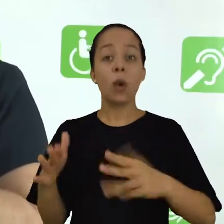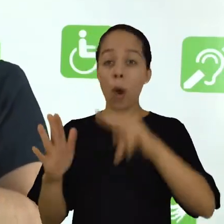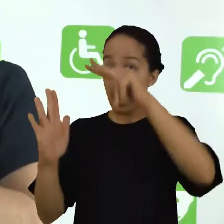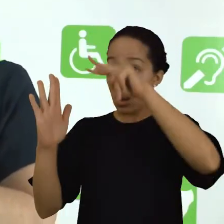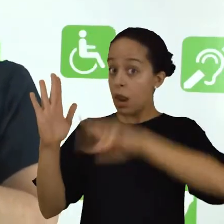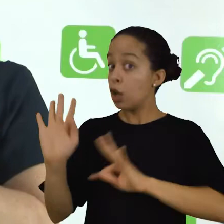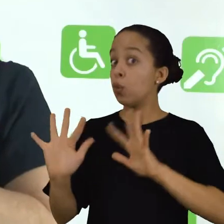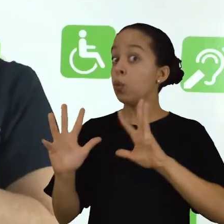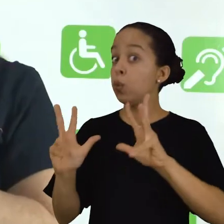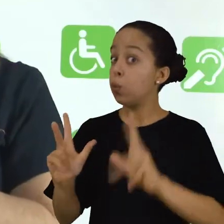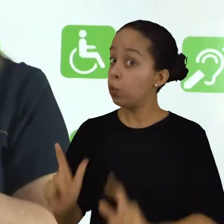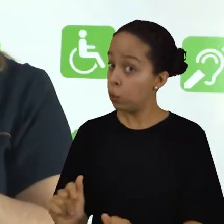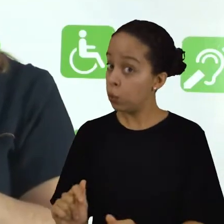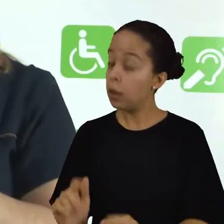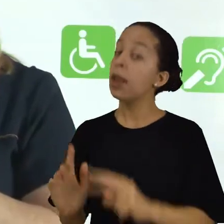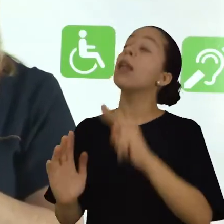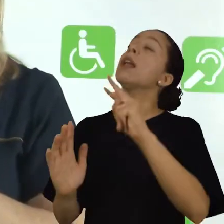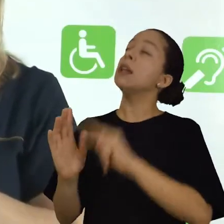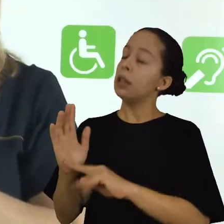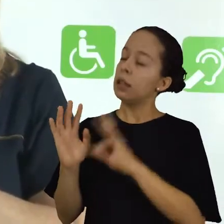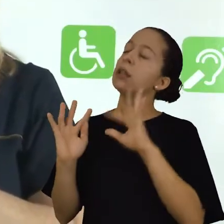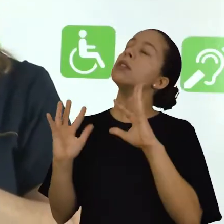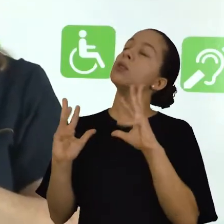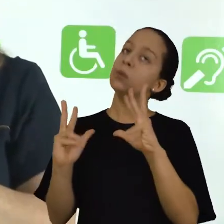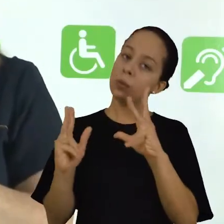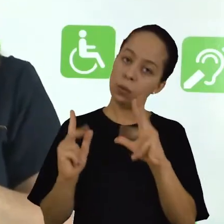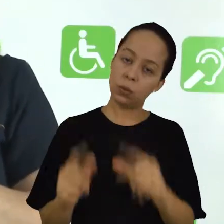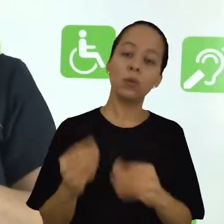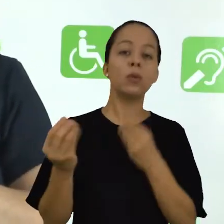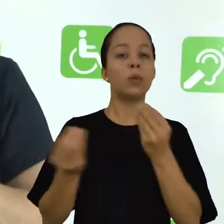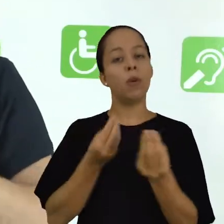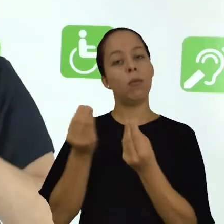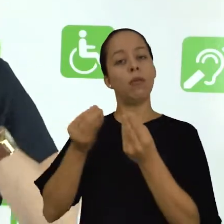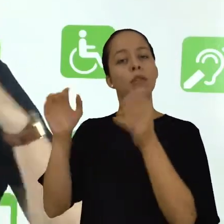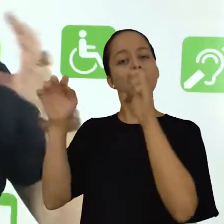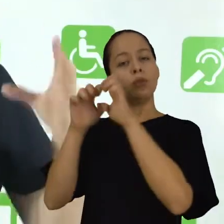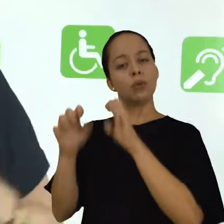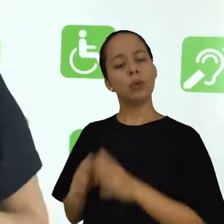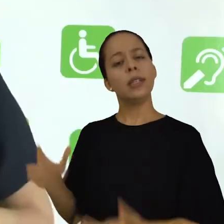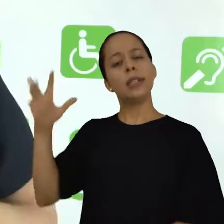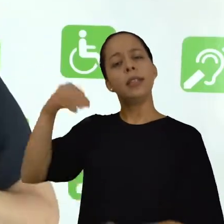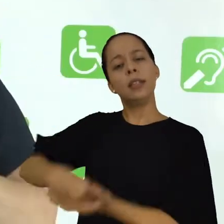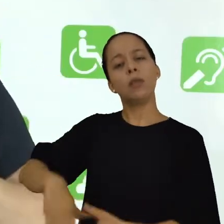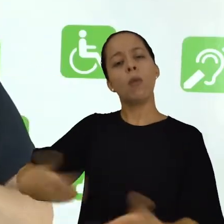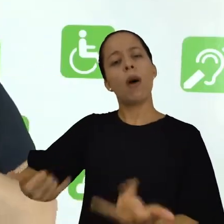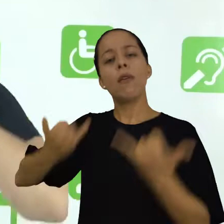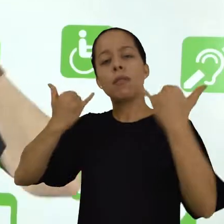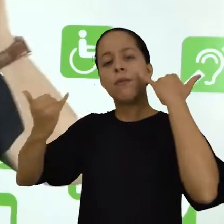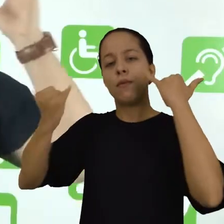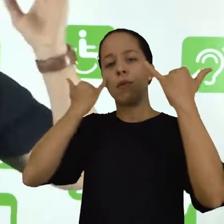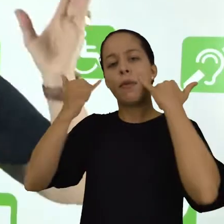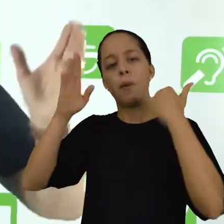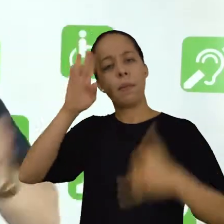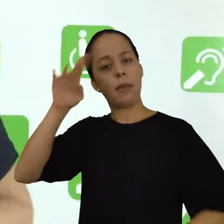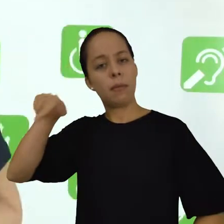trata. Então, faça uma leitura de todo o texto para saber em linhas gerais a estrutura, qual a